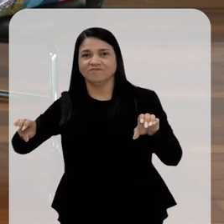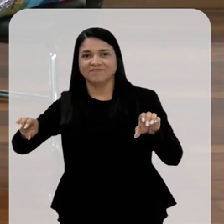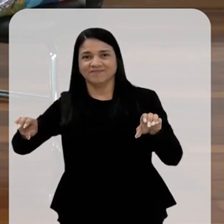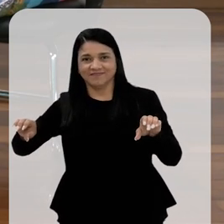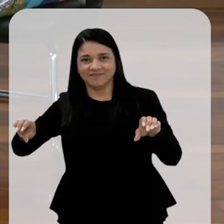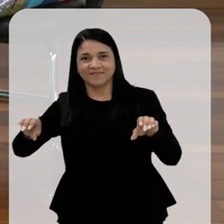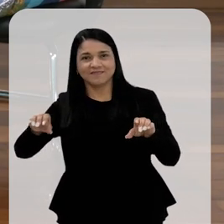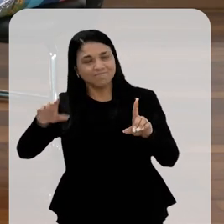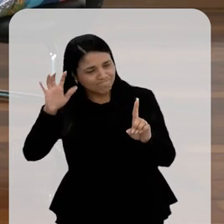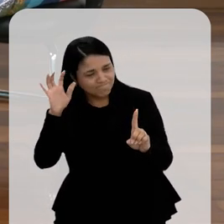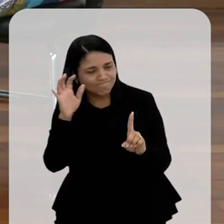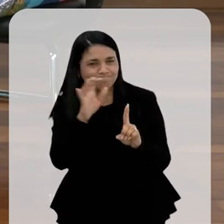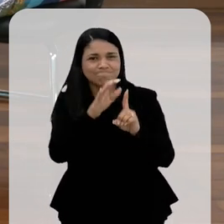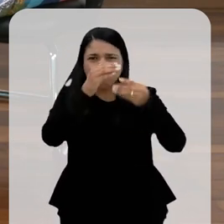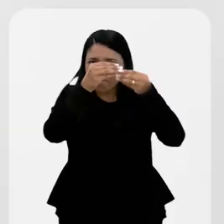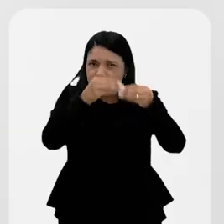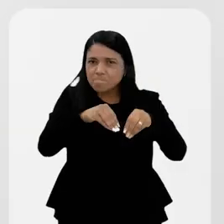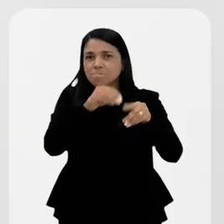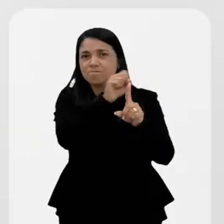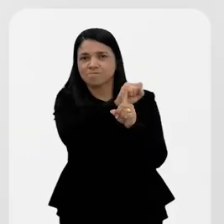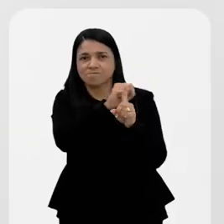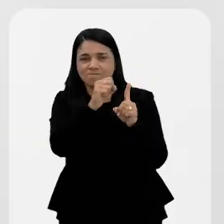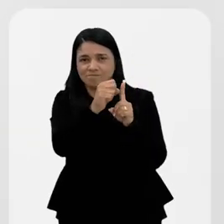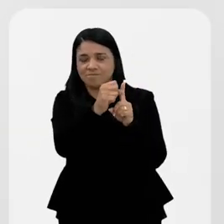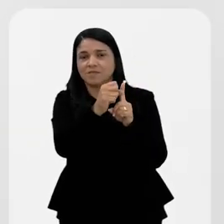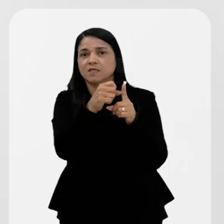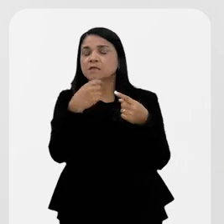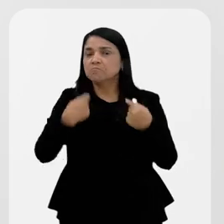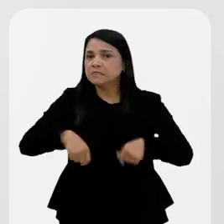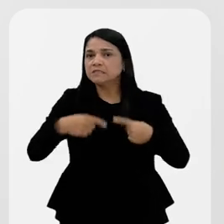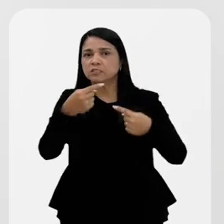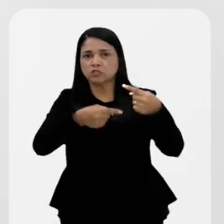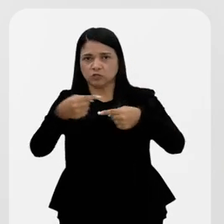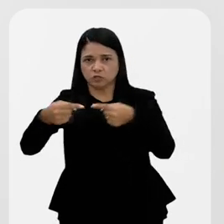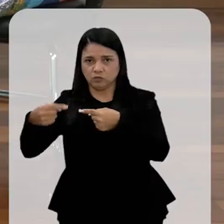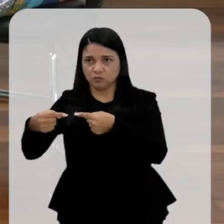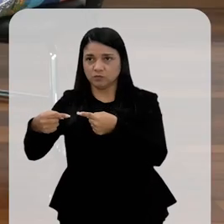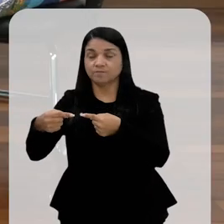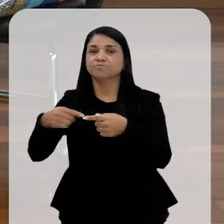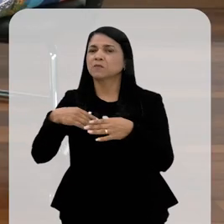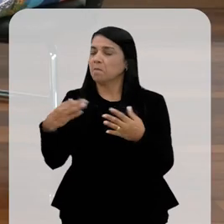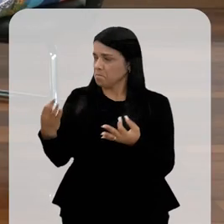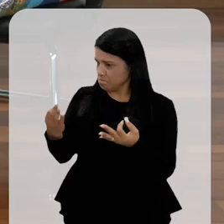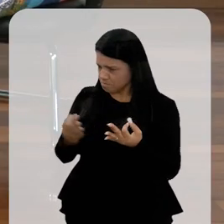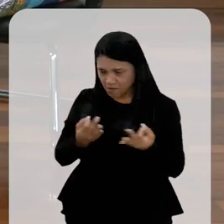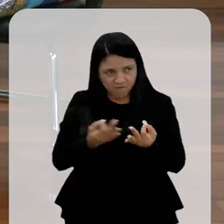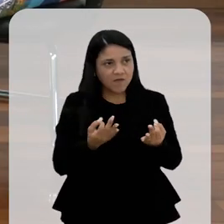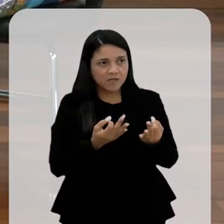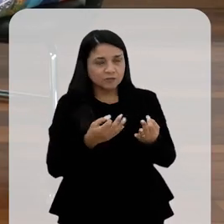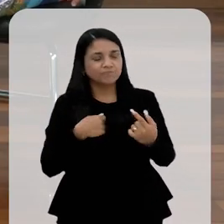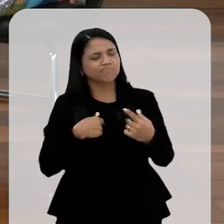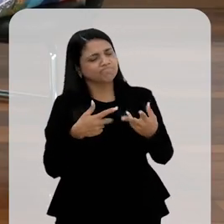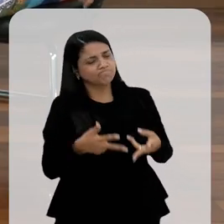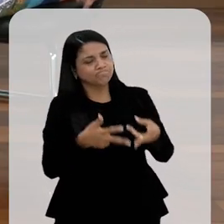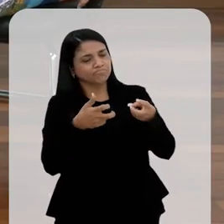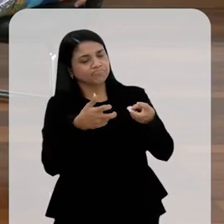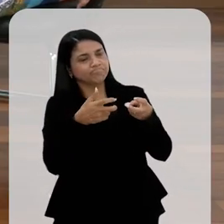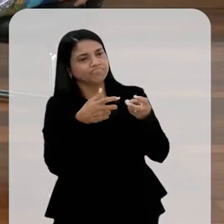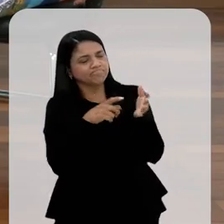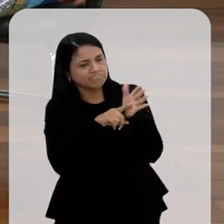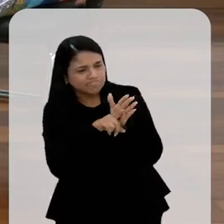que eu acho que é uma coisa que afeta diretamente a sociedade e que precisa ser discutida. Não, perfeito. Nós